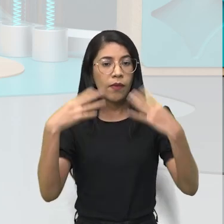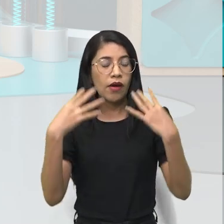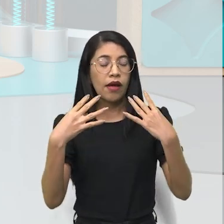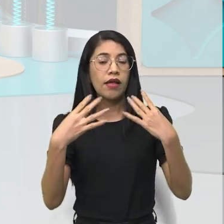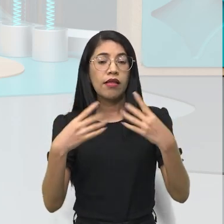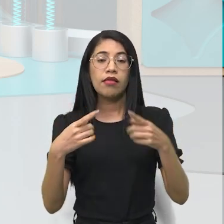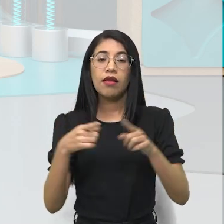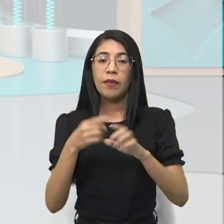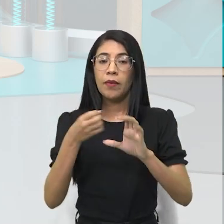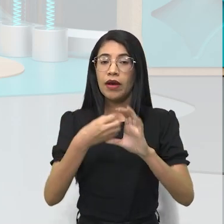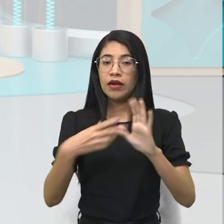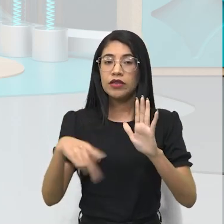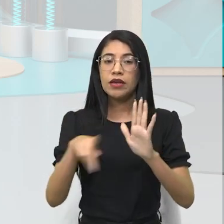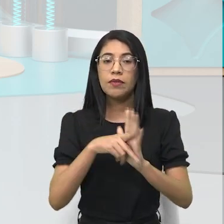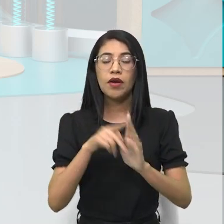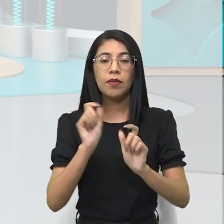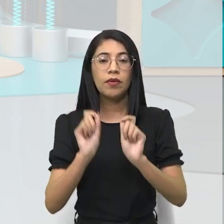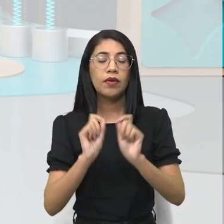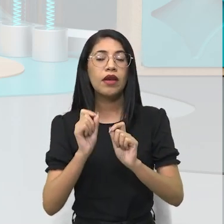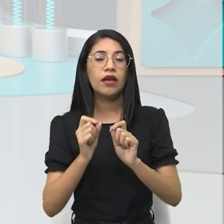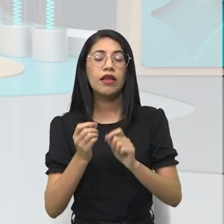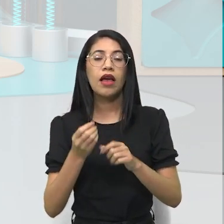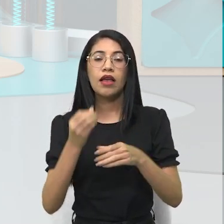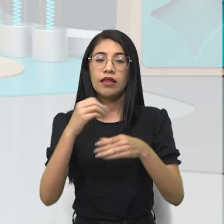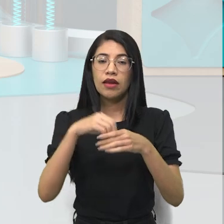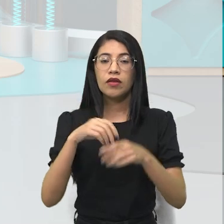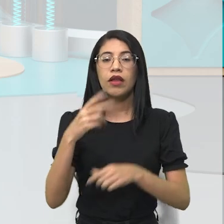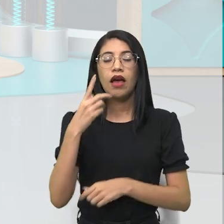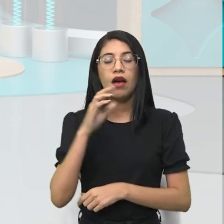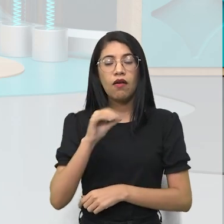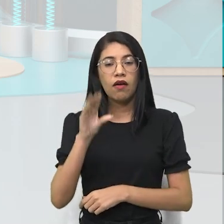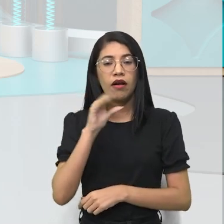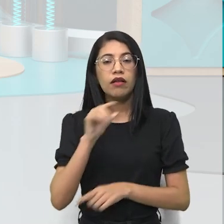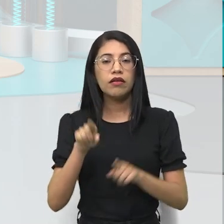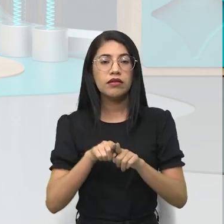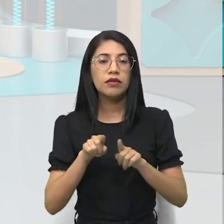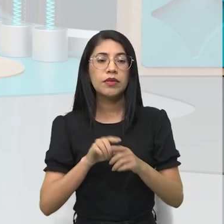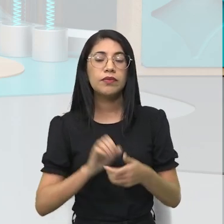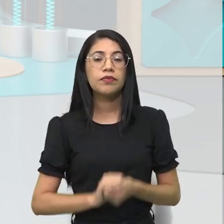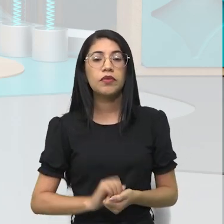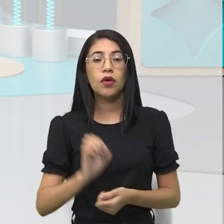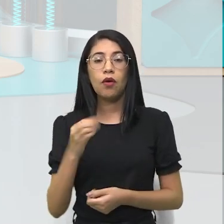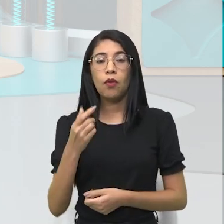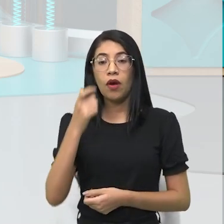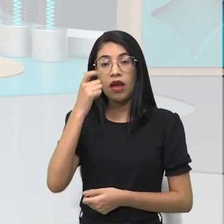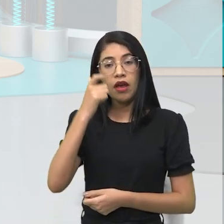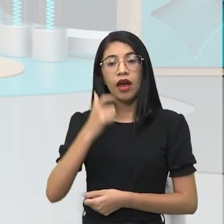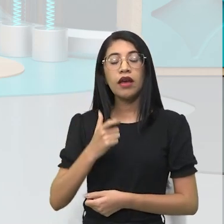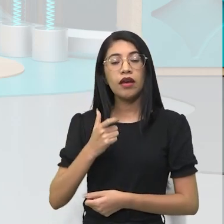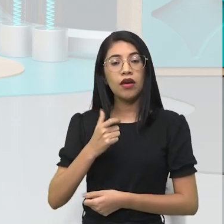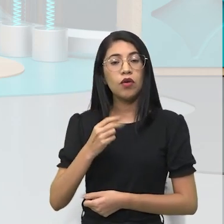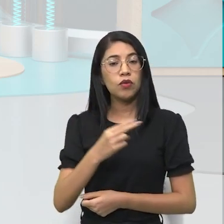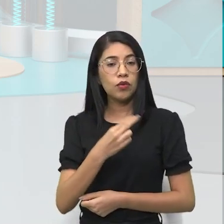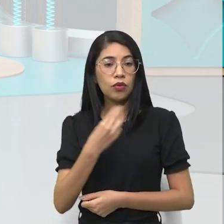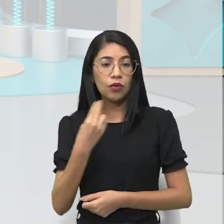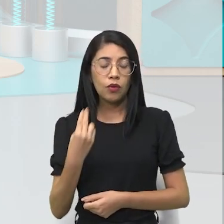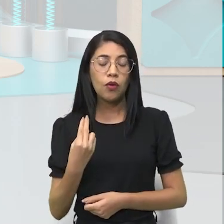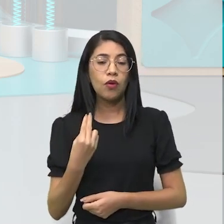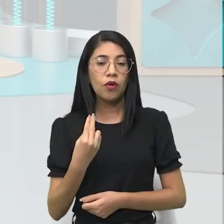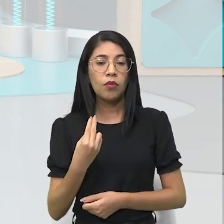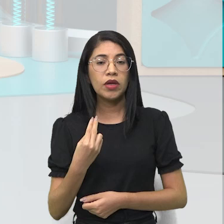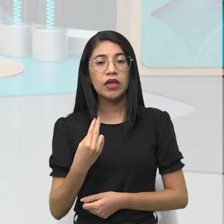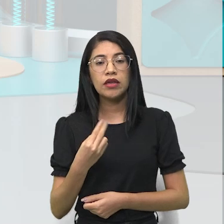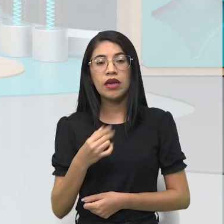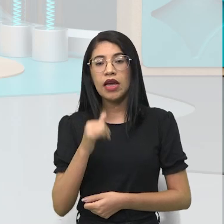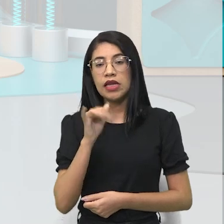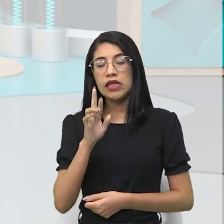marcas da linguagem que estão presentes na nossa oralidade, ou então, eu sou, né, o fulano de tal, eu sou o